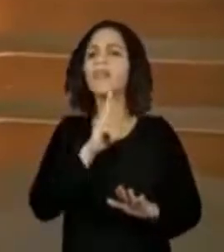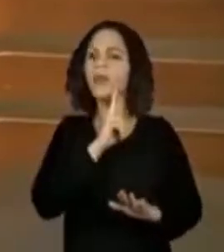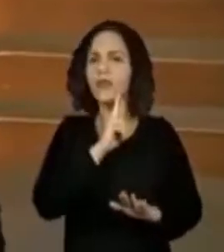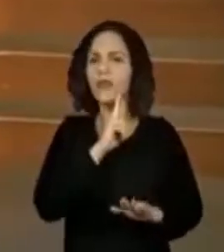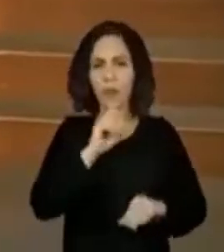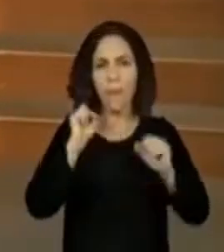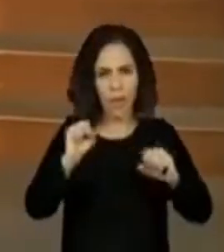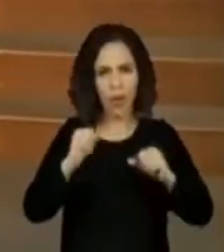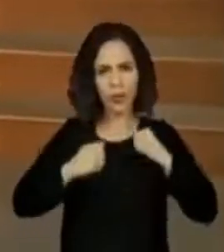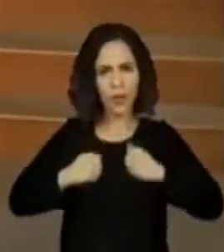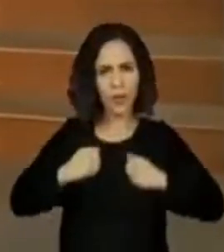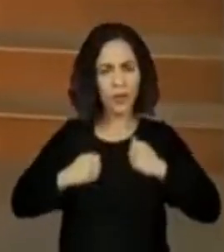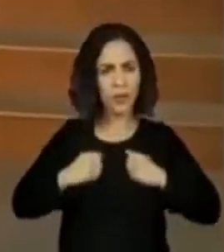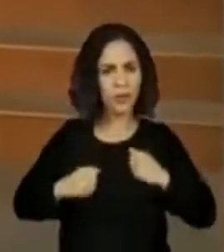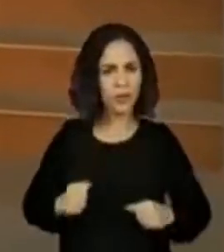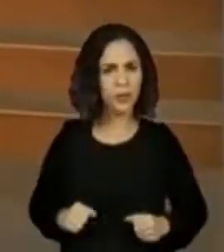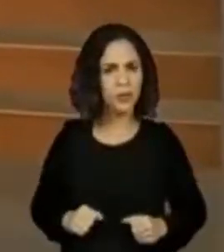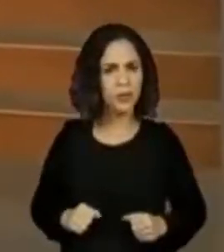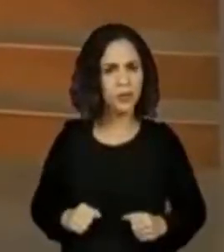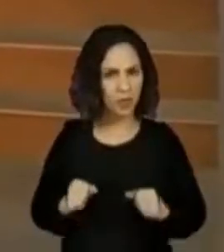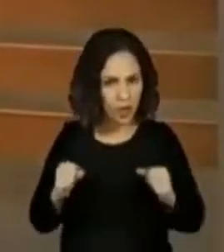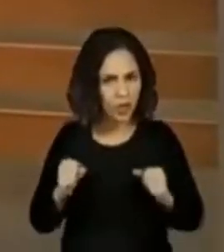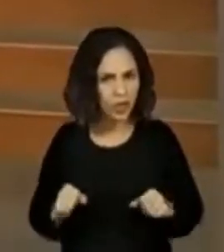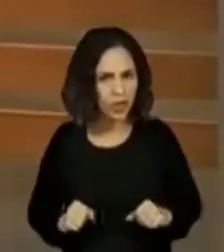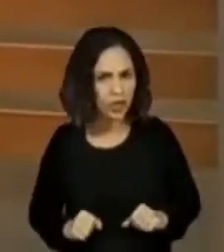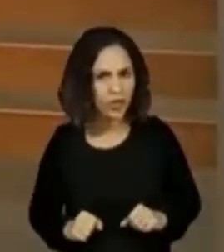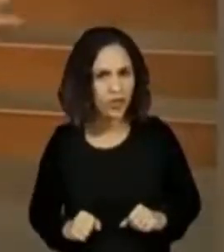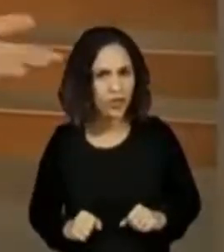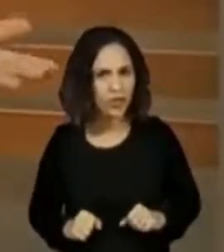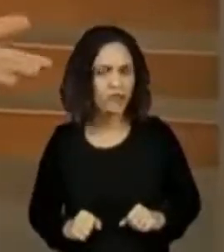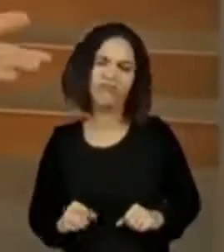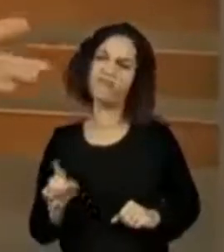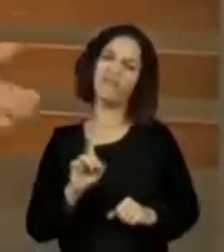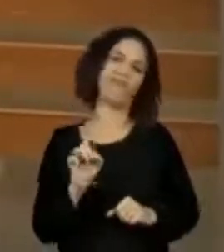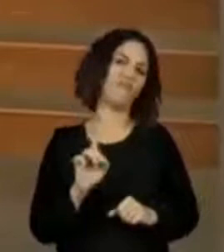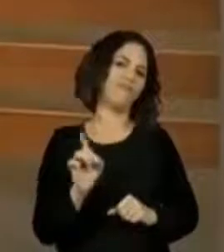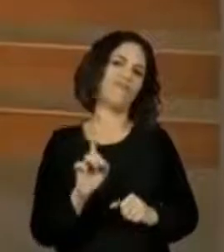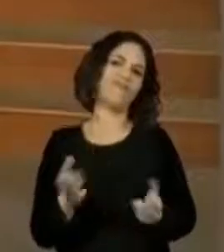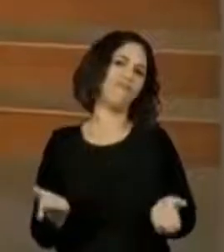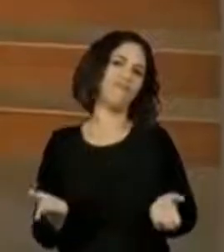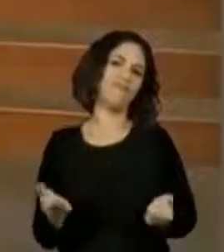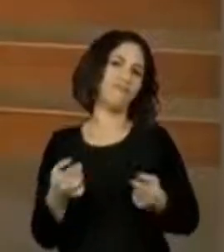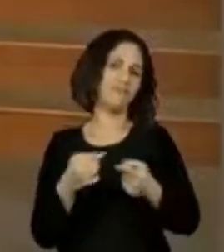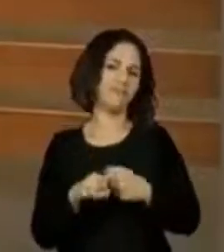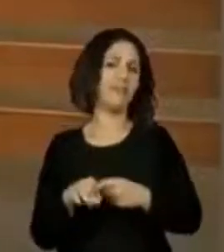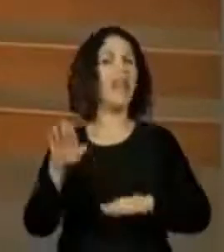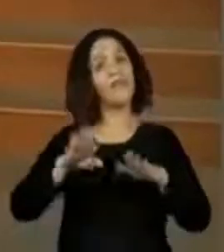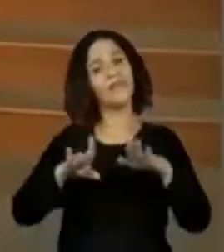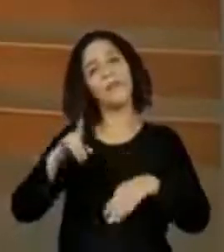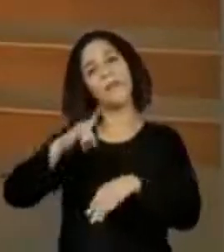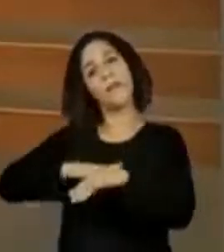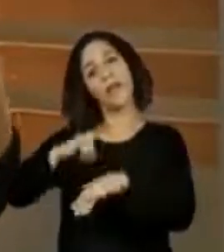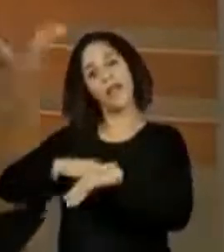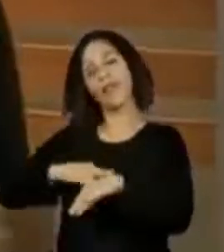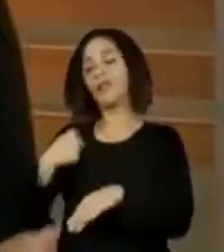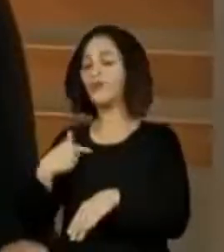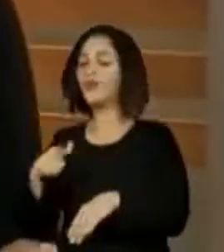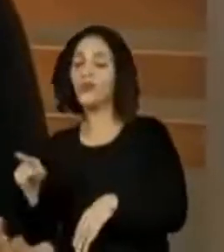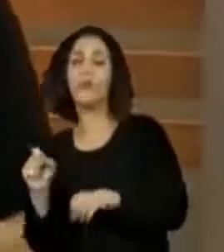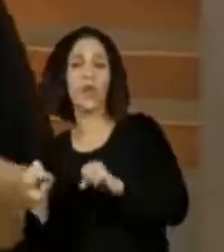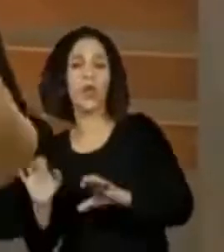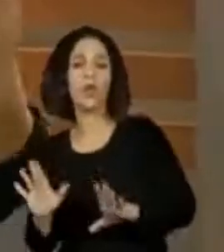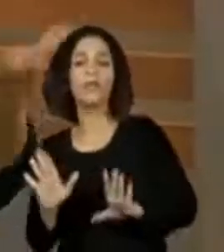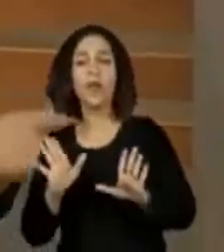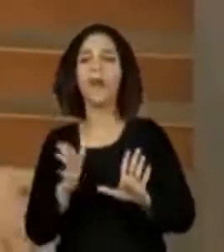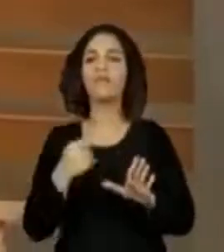você pode tomar banho? Pode? Não! Você até usa o banheiro. Você come,